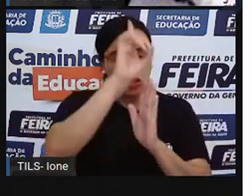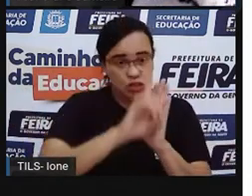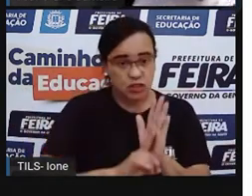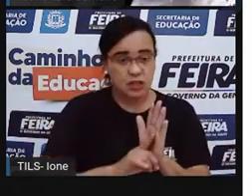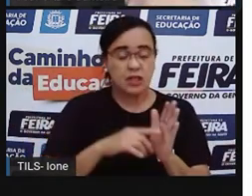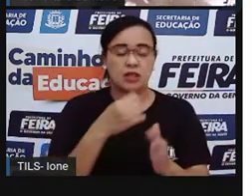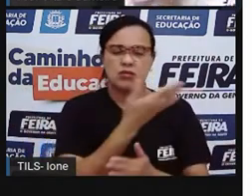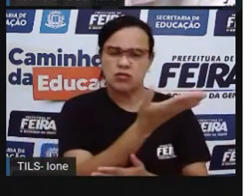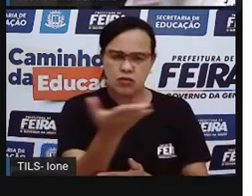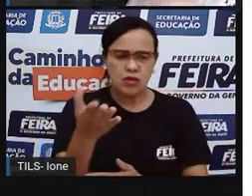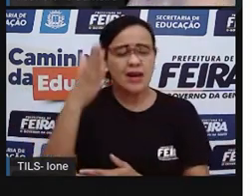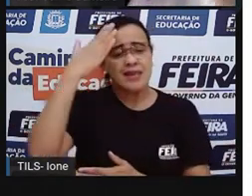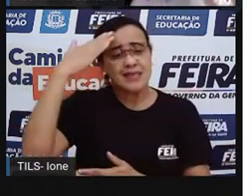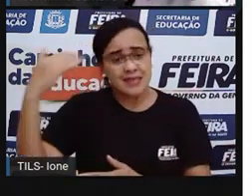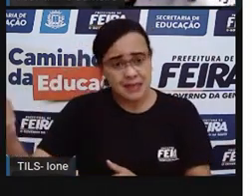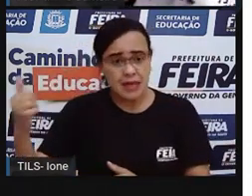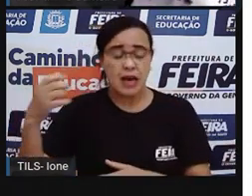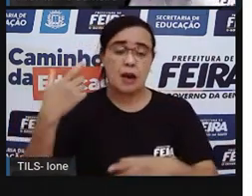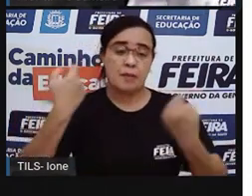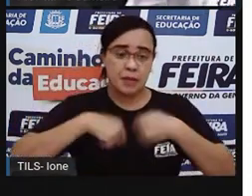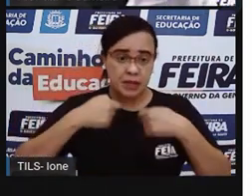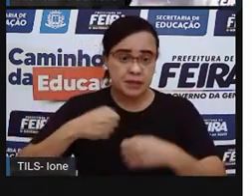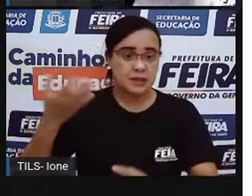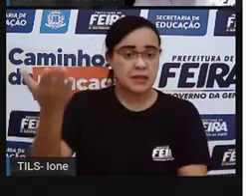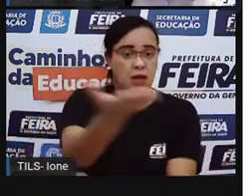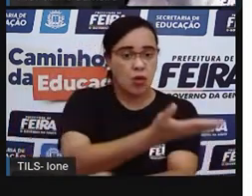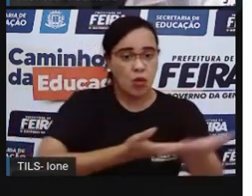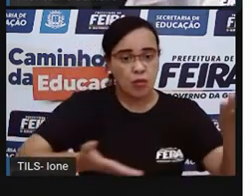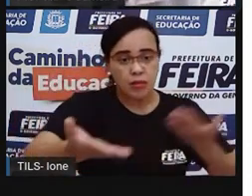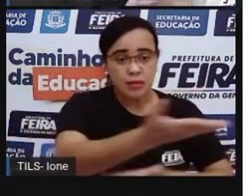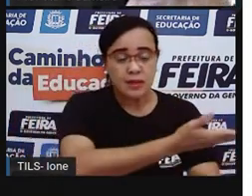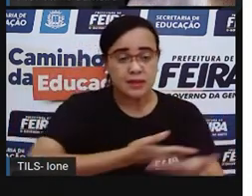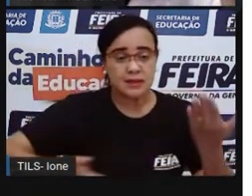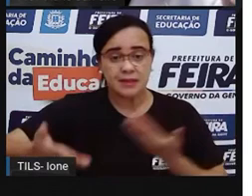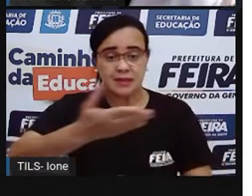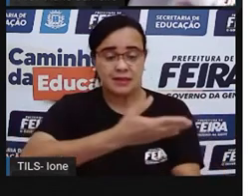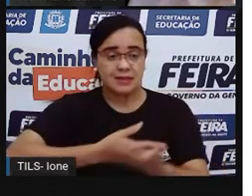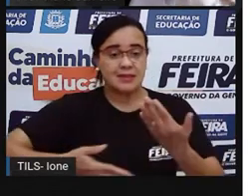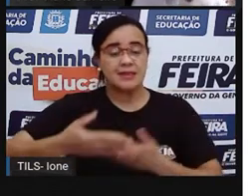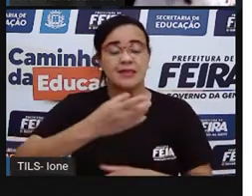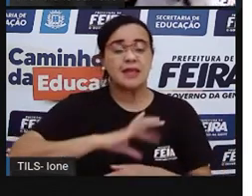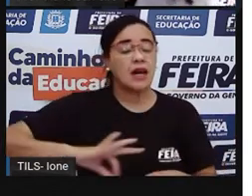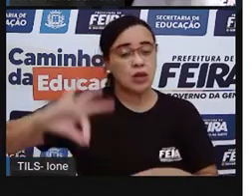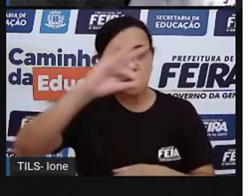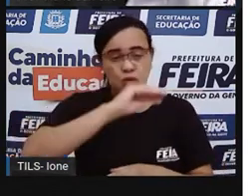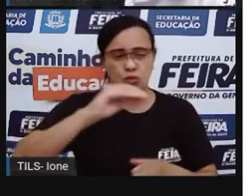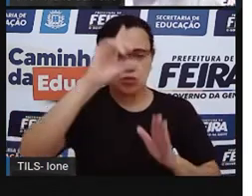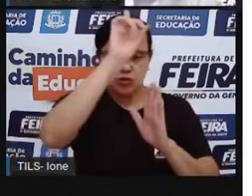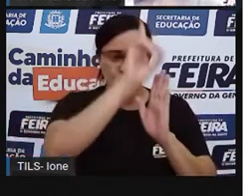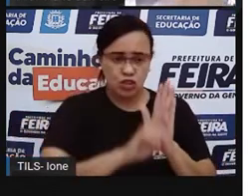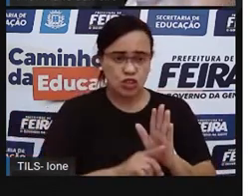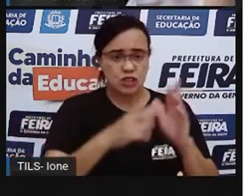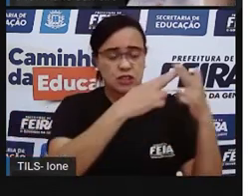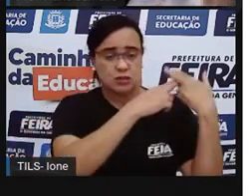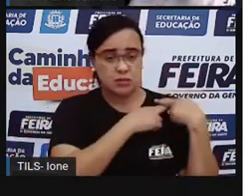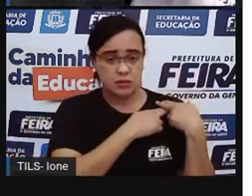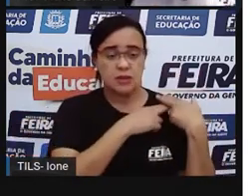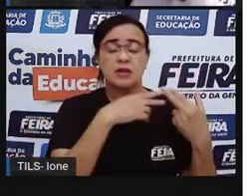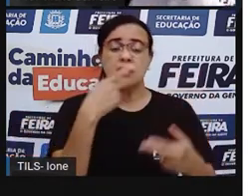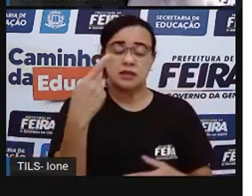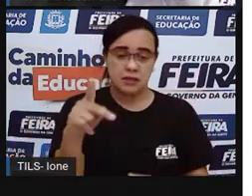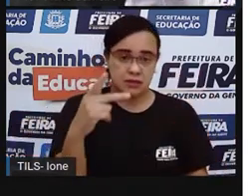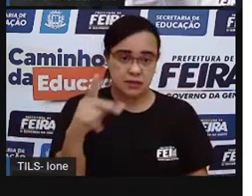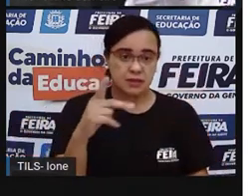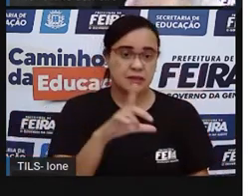missão de compartilhar com os adultos que moram com vocês sobre todos os direitos que vocês têm, né? E vocês precisam sempre